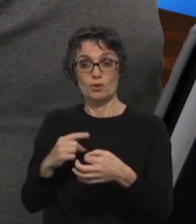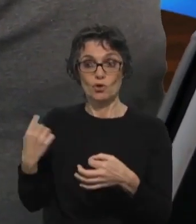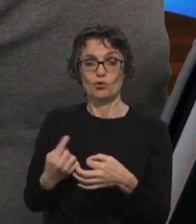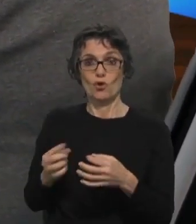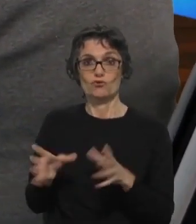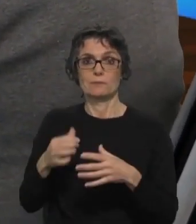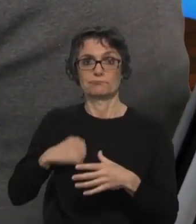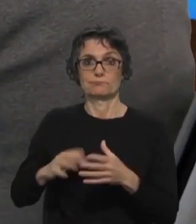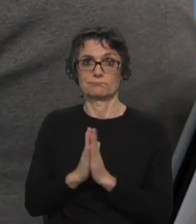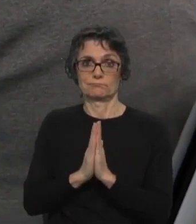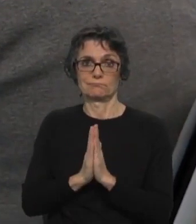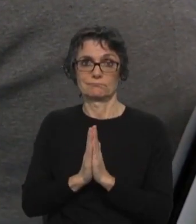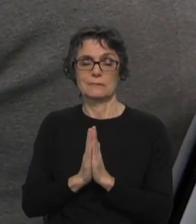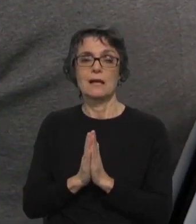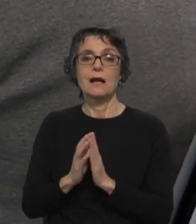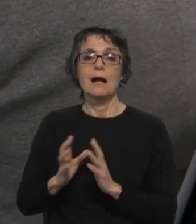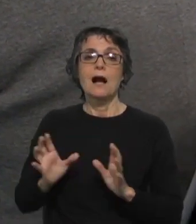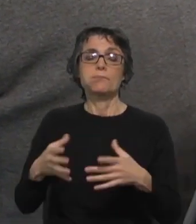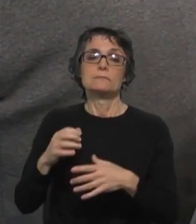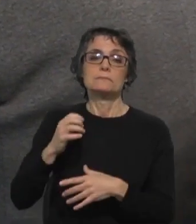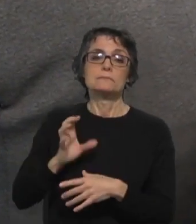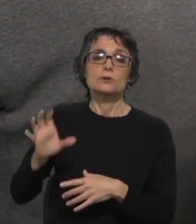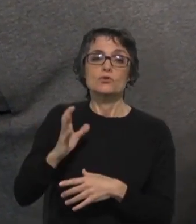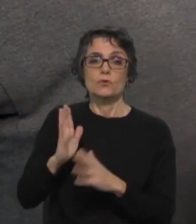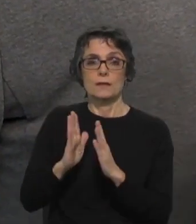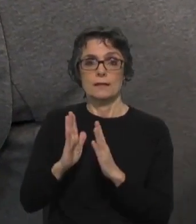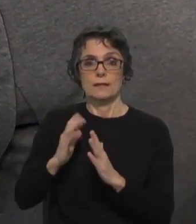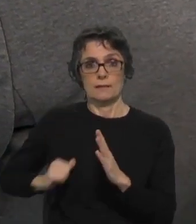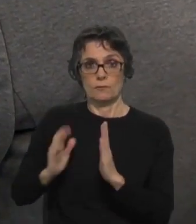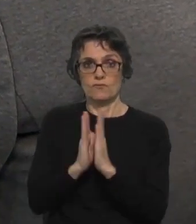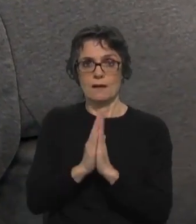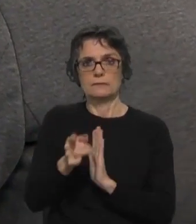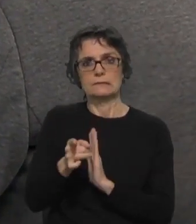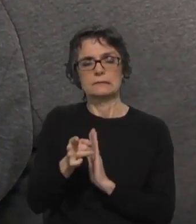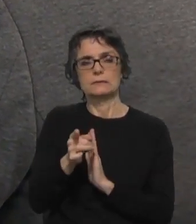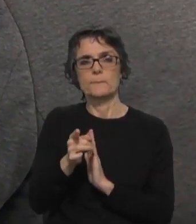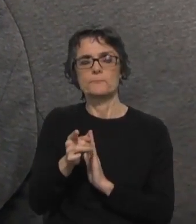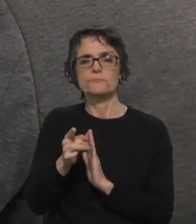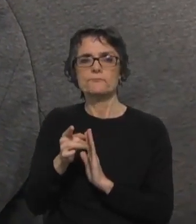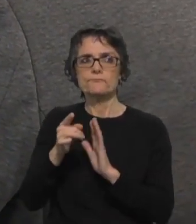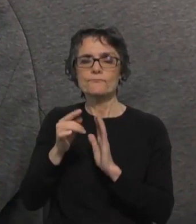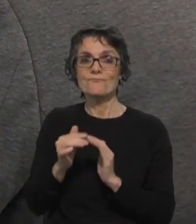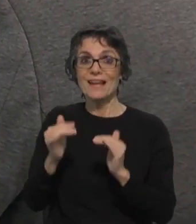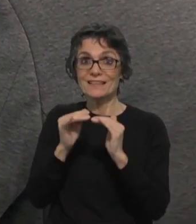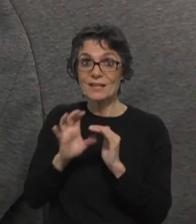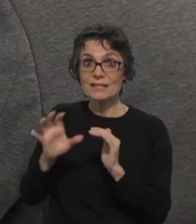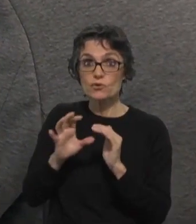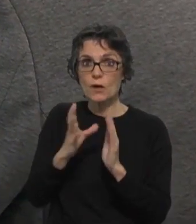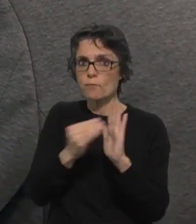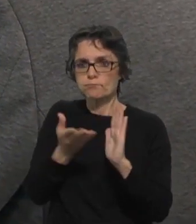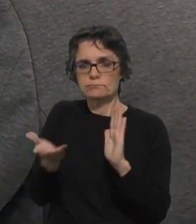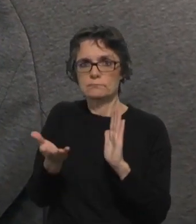Pastoral Nacional dos Ciganos tem esta abrangência que é de âmbito nacional e aquilo que nós